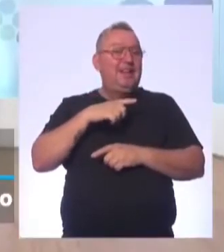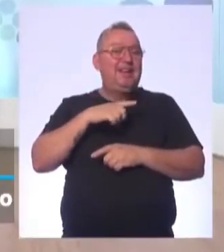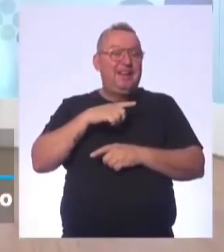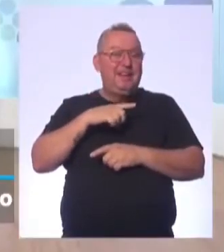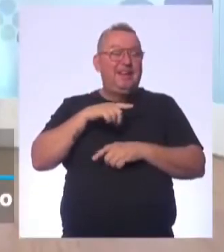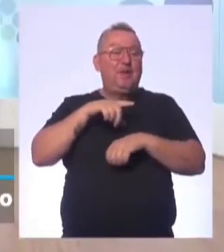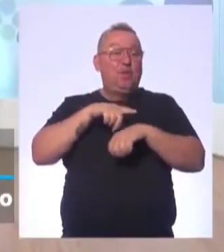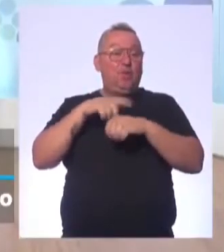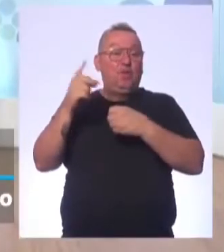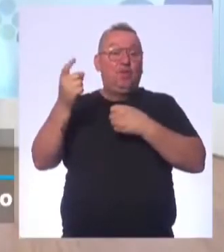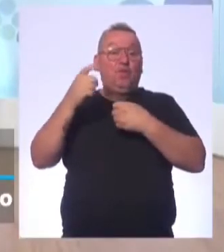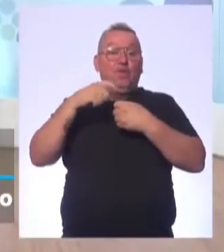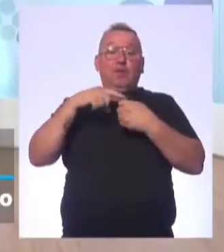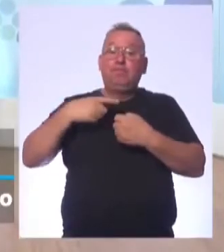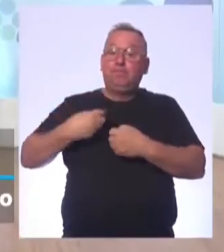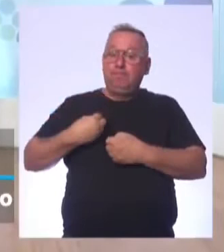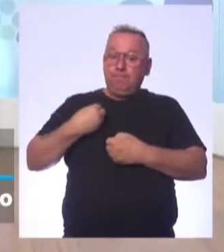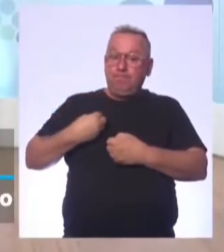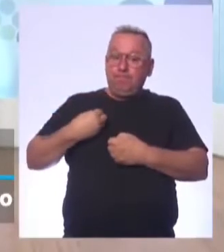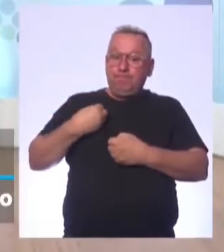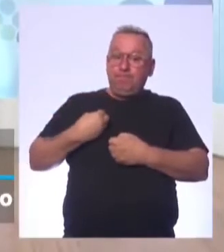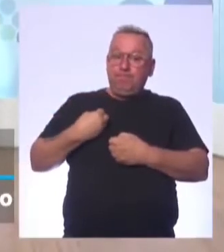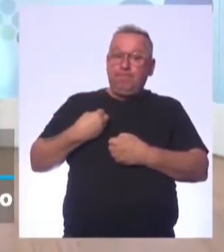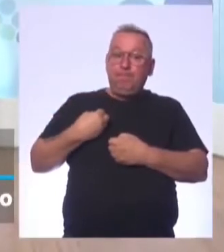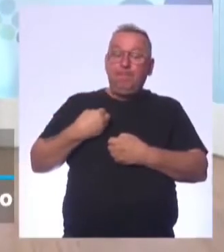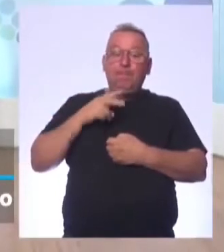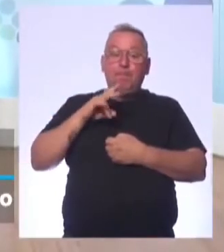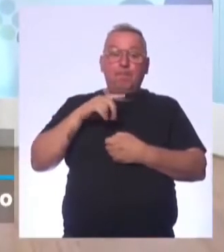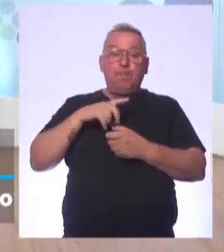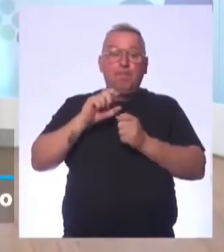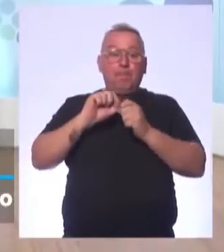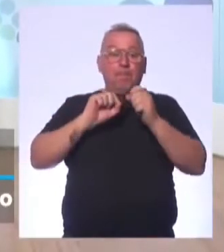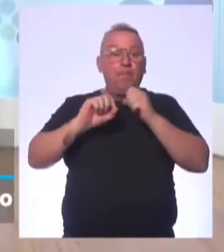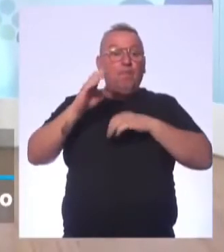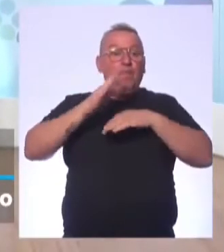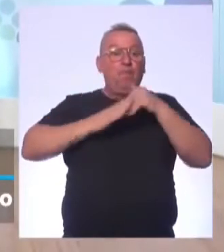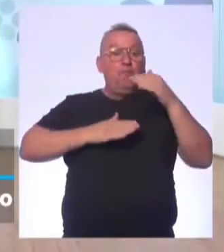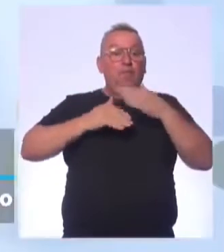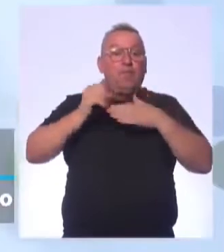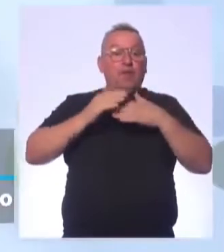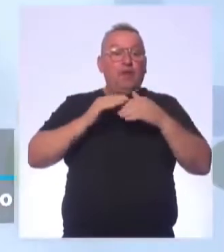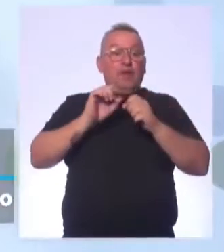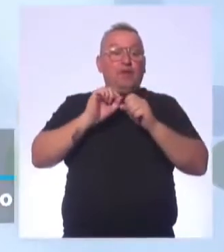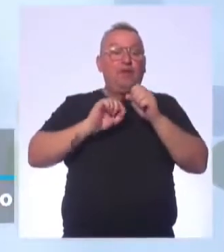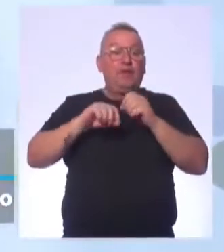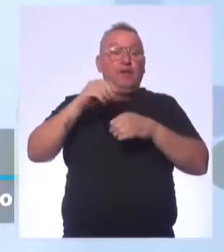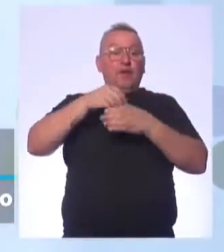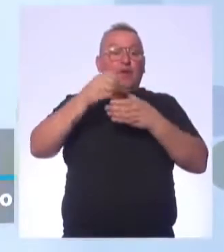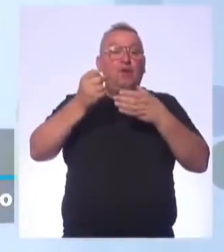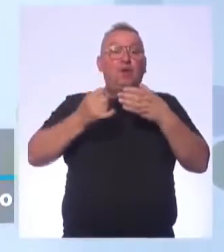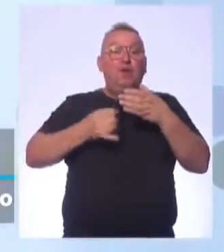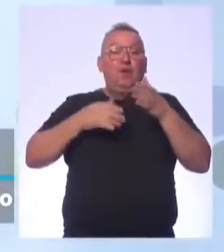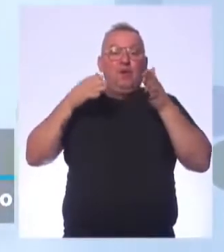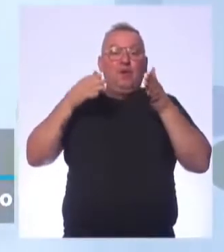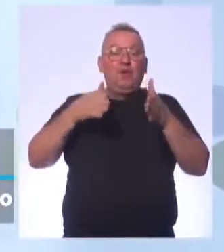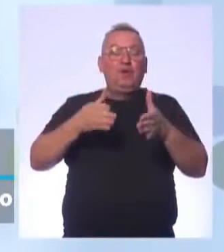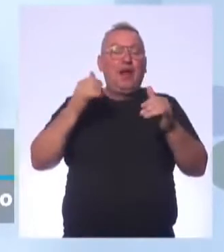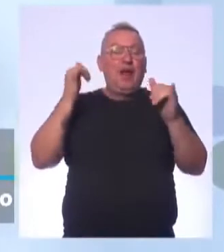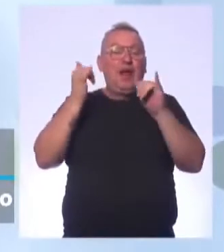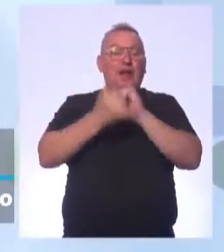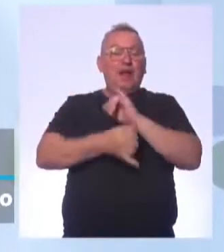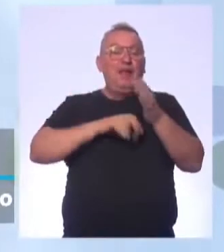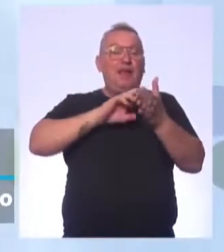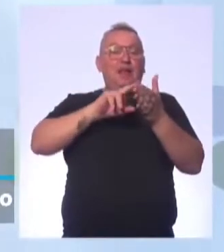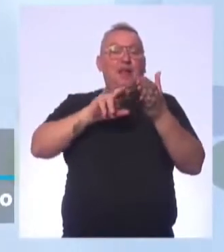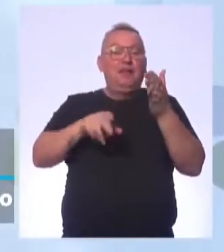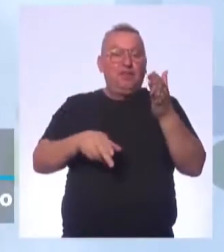hora que voltarmos todos ali presencial, a gente vai diretamente para essa prática. Vamos fazer também um menu de conteúdo direcionado para o atletismo, mas vai ficar